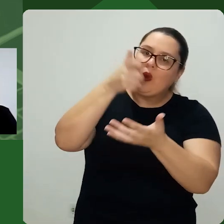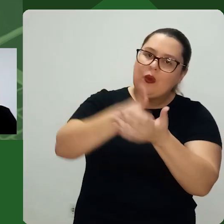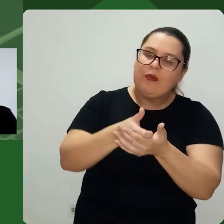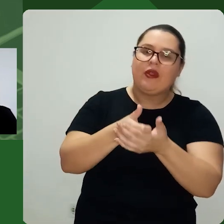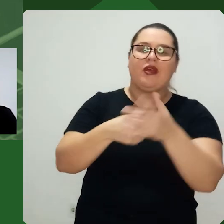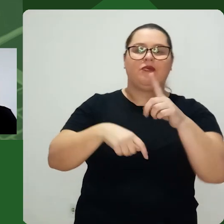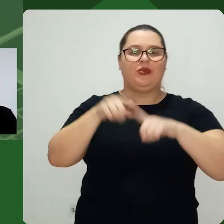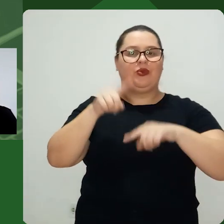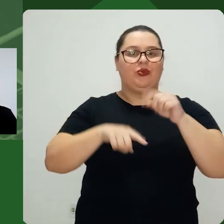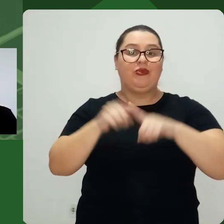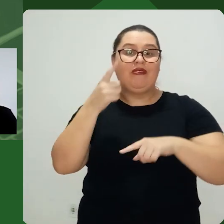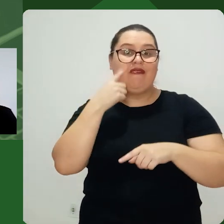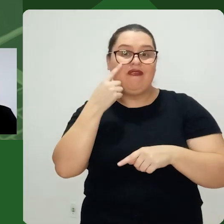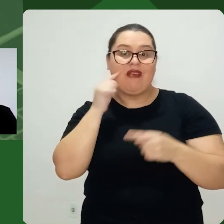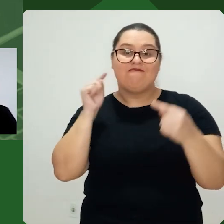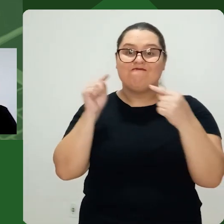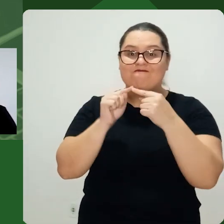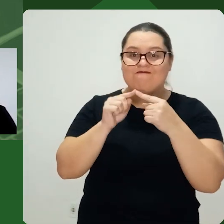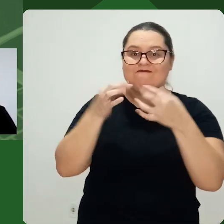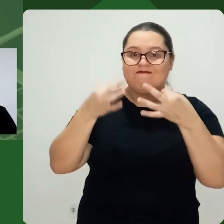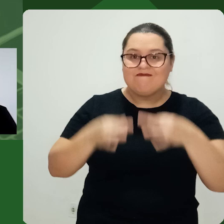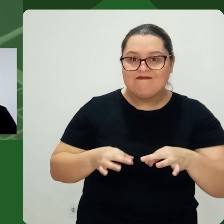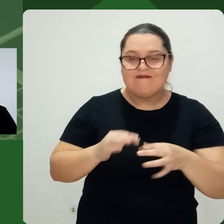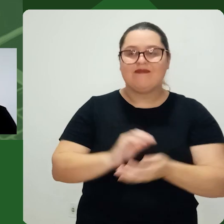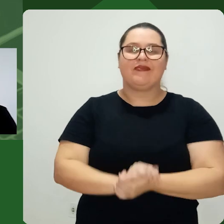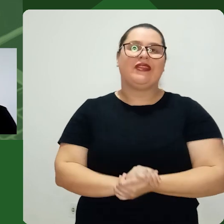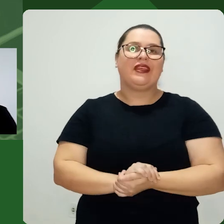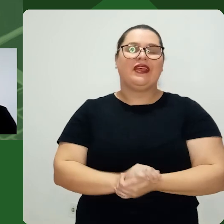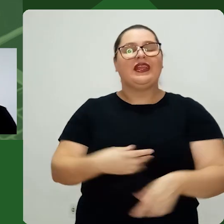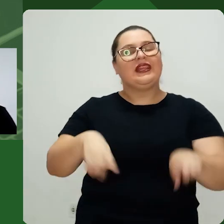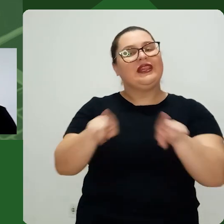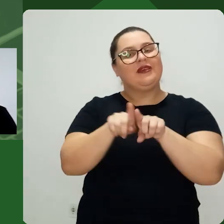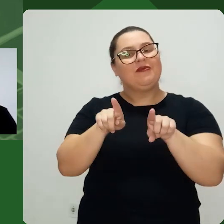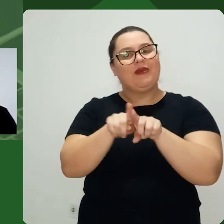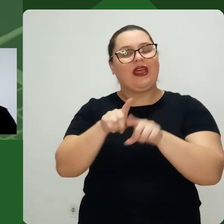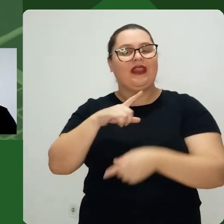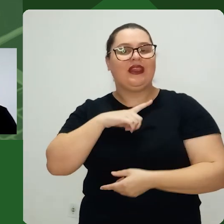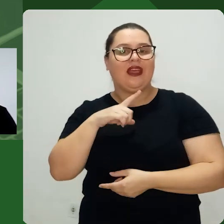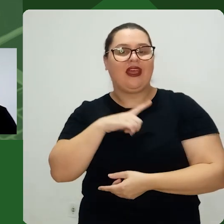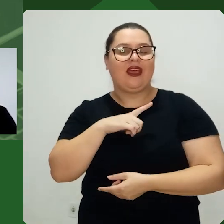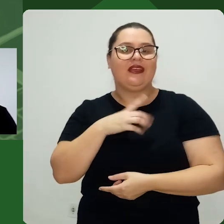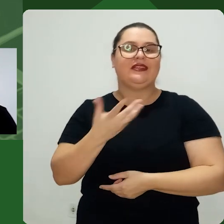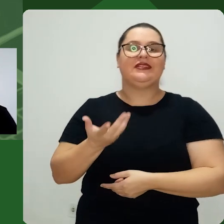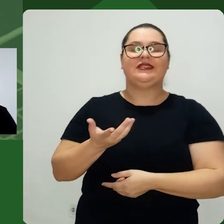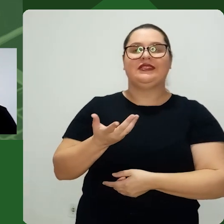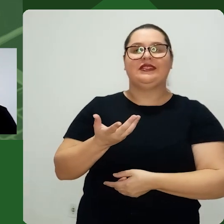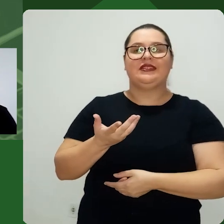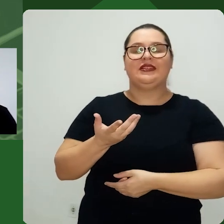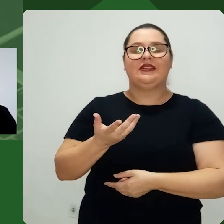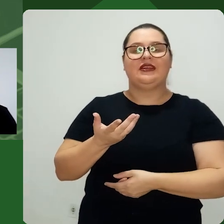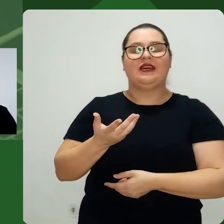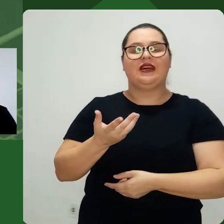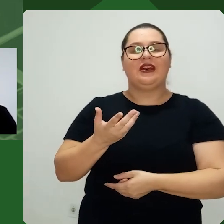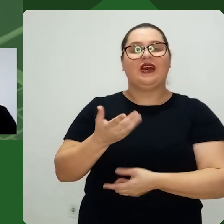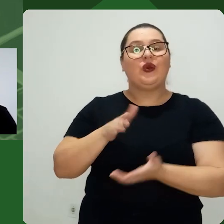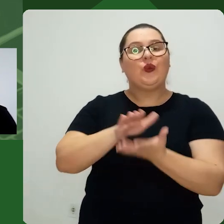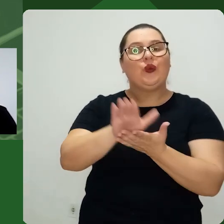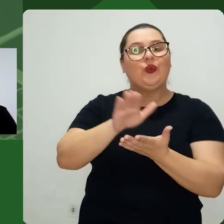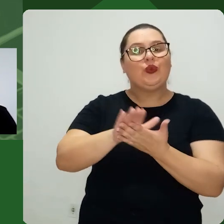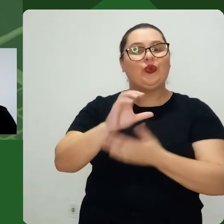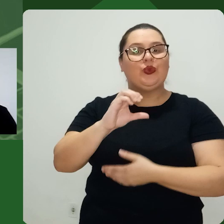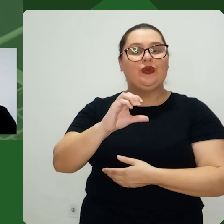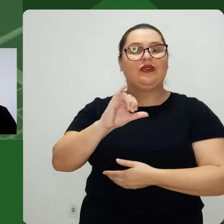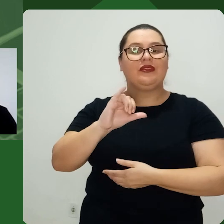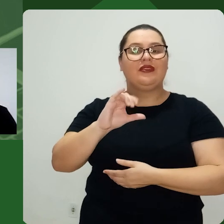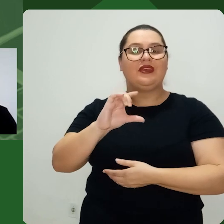Para conseguir Chegar à conclusão De qual bem Que eu vou comprar Eu tenho também Custo Que a gente